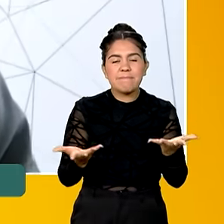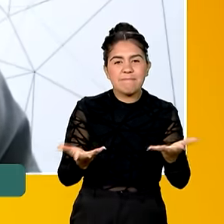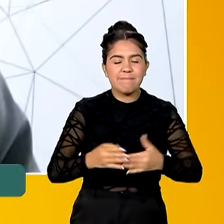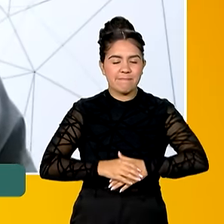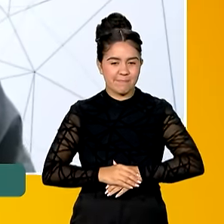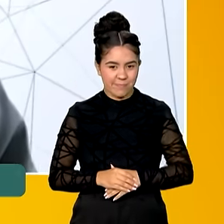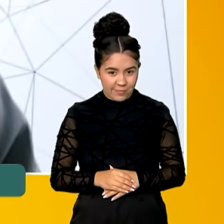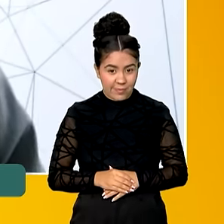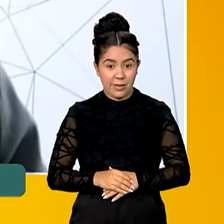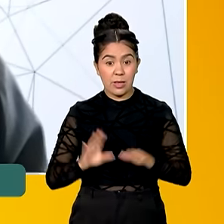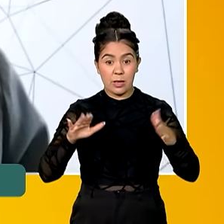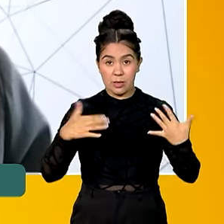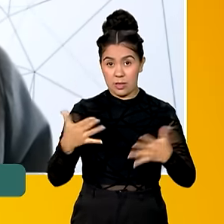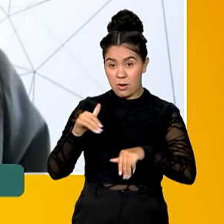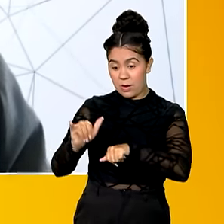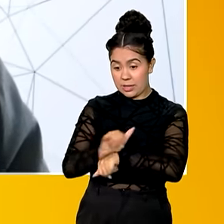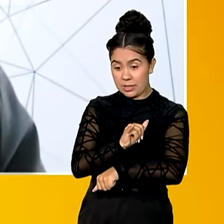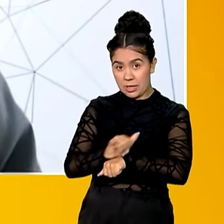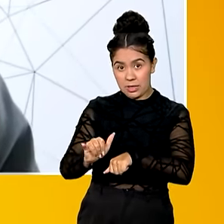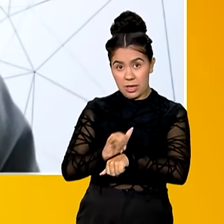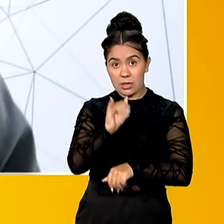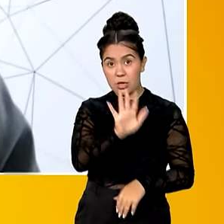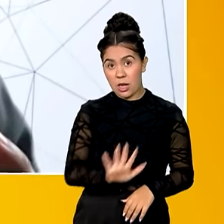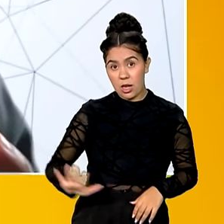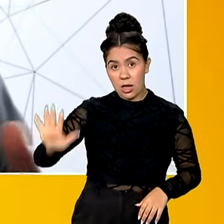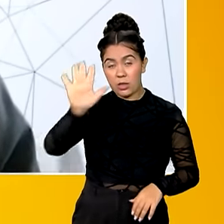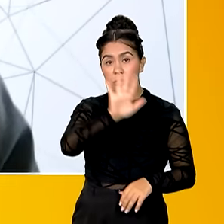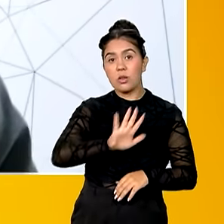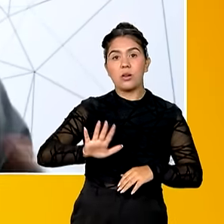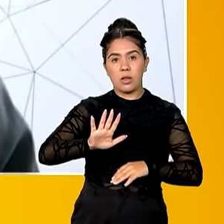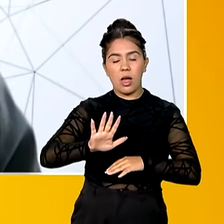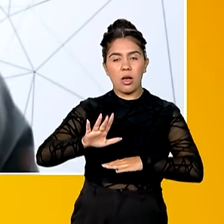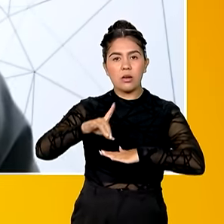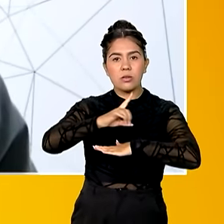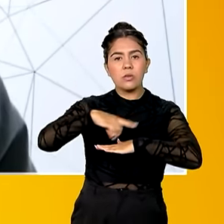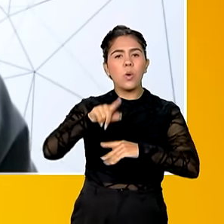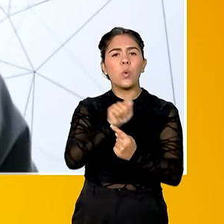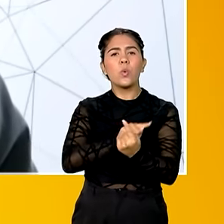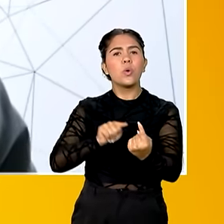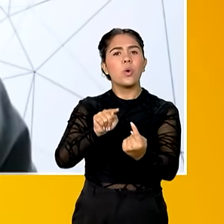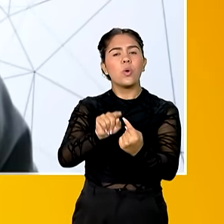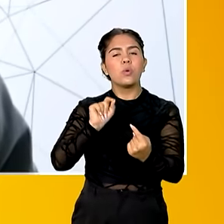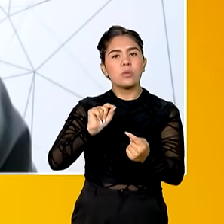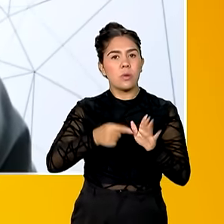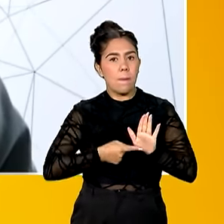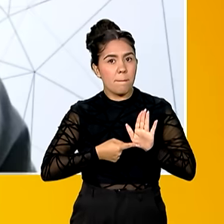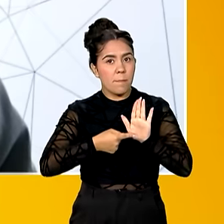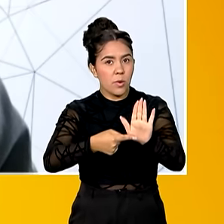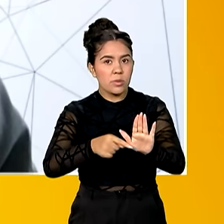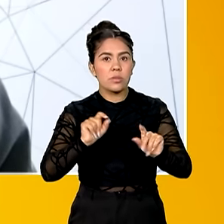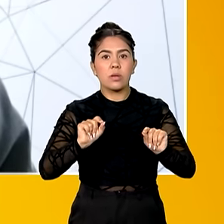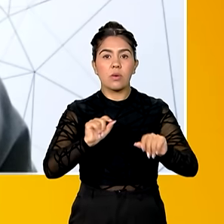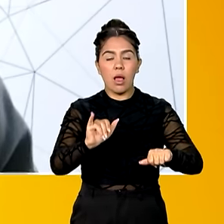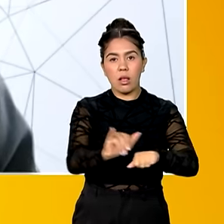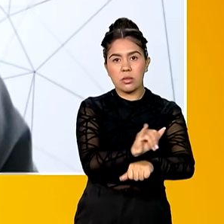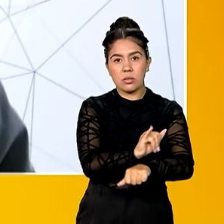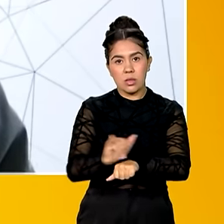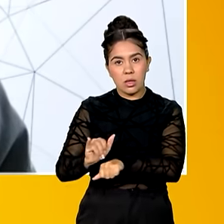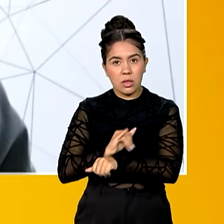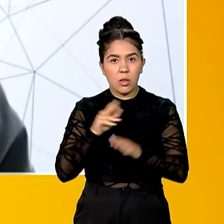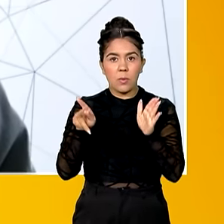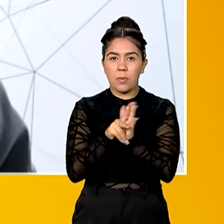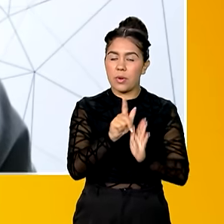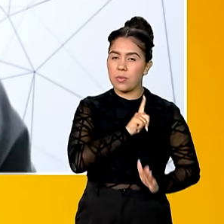Bom, Vanessa, a Estratégia Nacional de Governo Digital, ela tem o objetivo de direcionar as estratégias de transformação digital do governo federal,